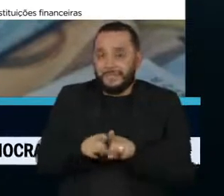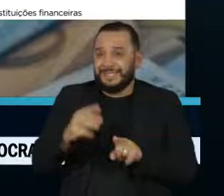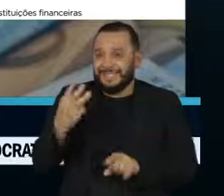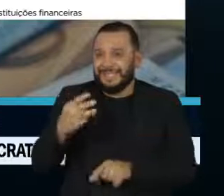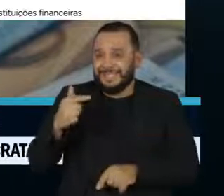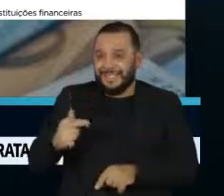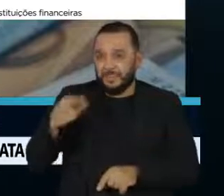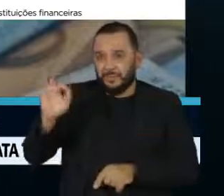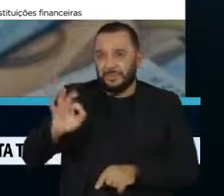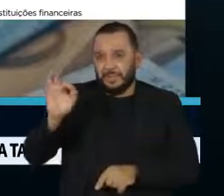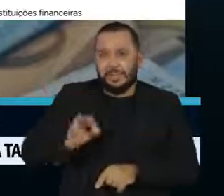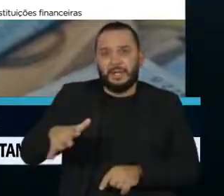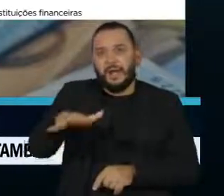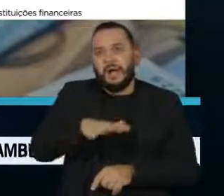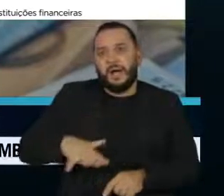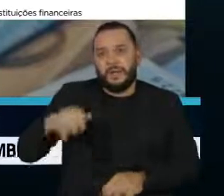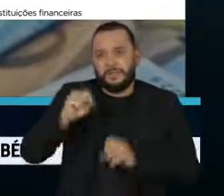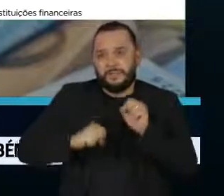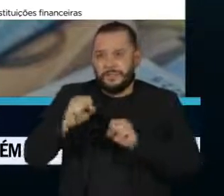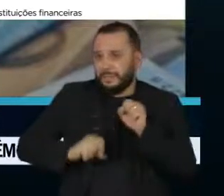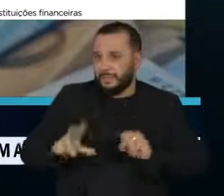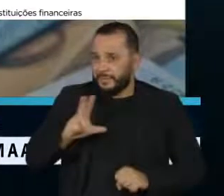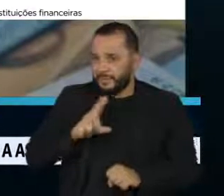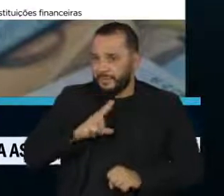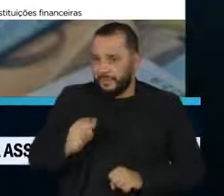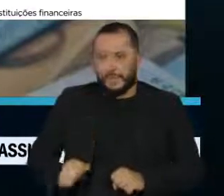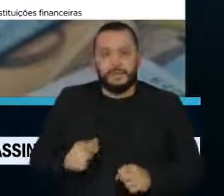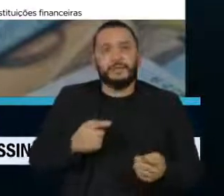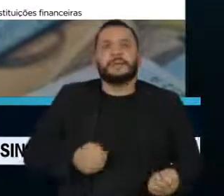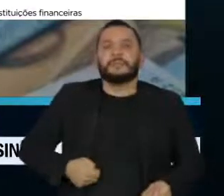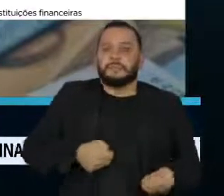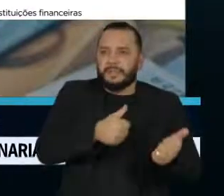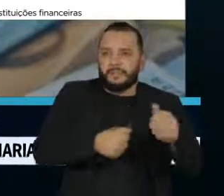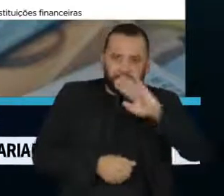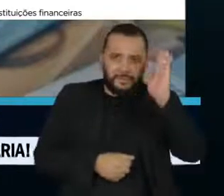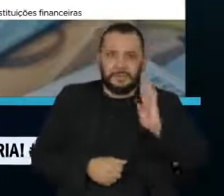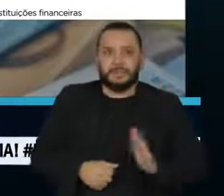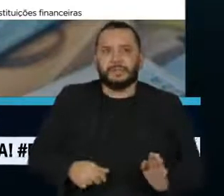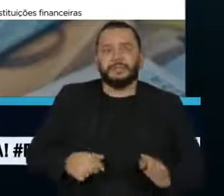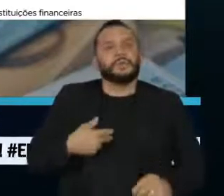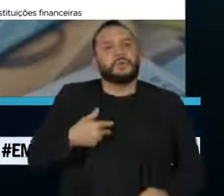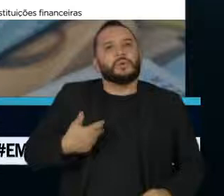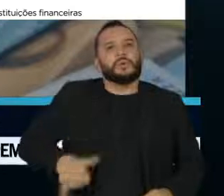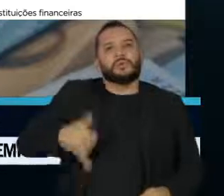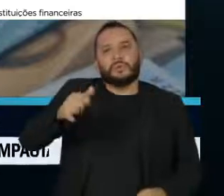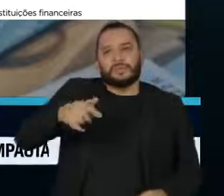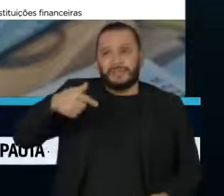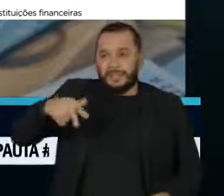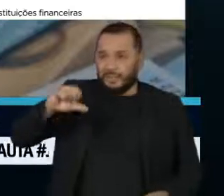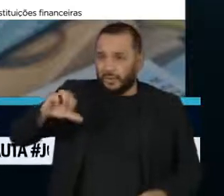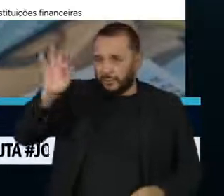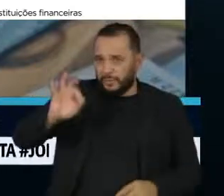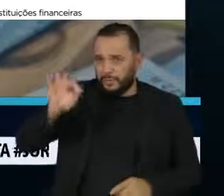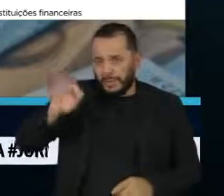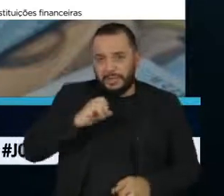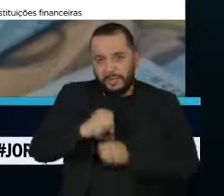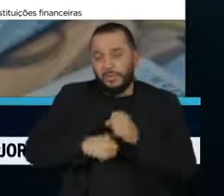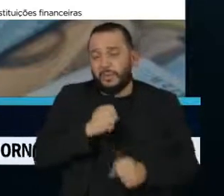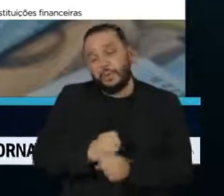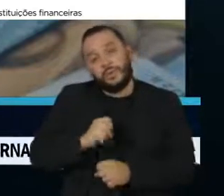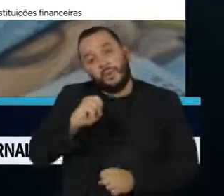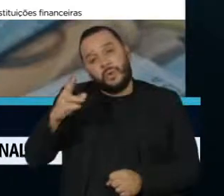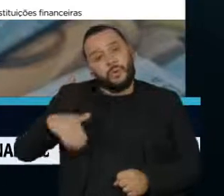para os trabalhadores do setor privado. Já no caso do Auxílio Brasil, o juro pode chegar a 79% ao ano, ou até mais,